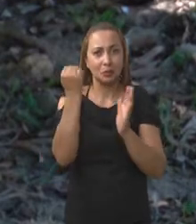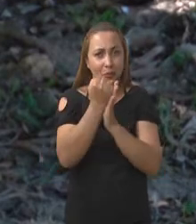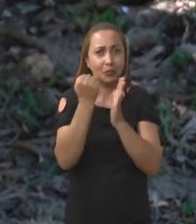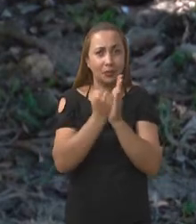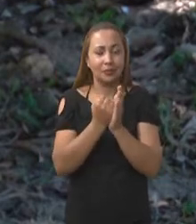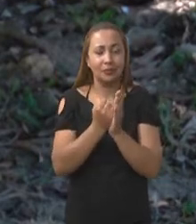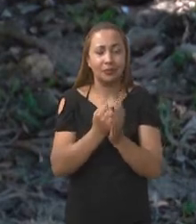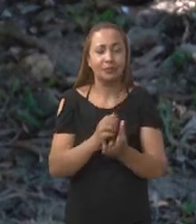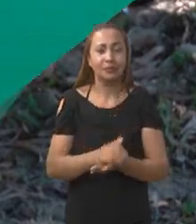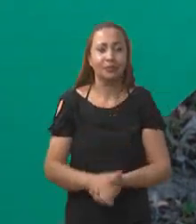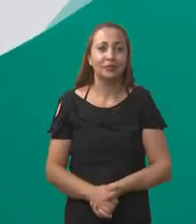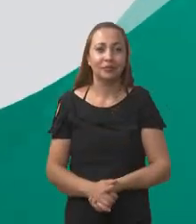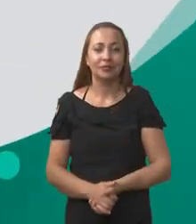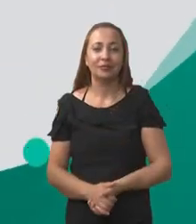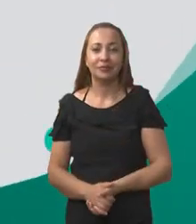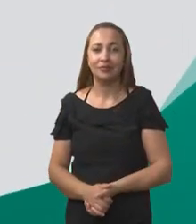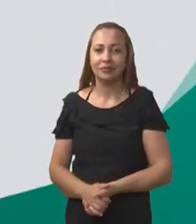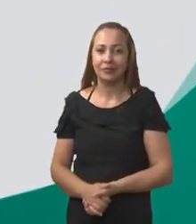andamento.